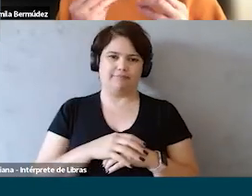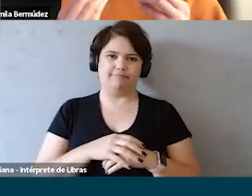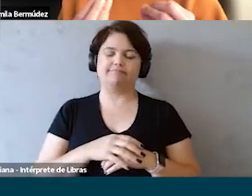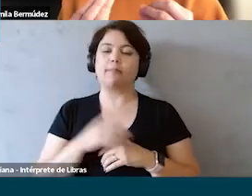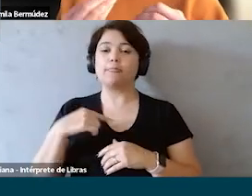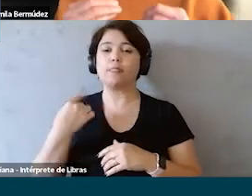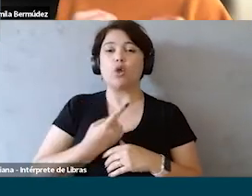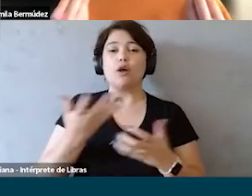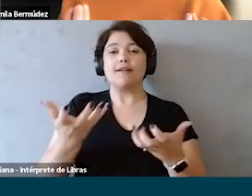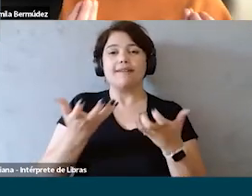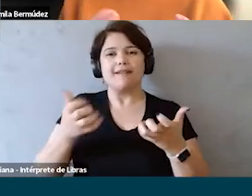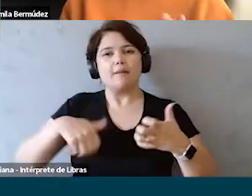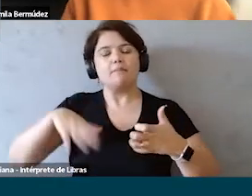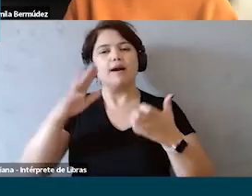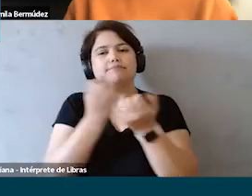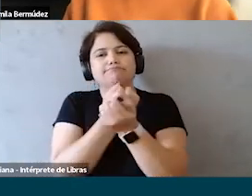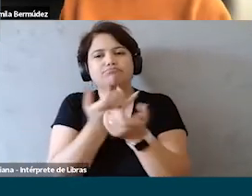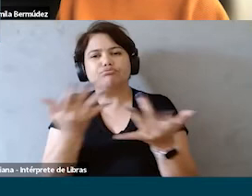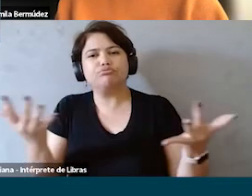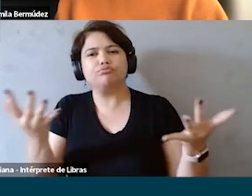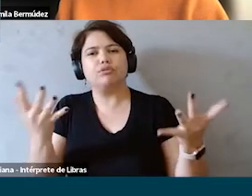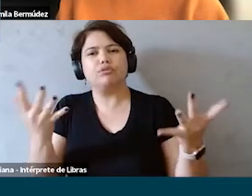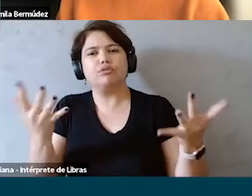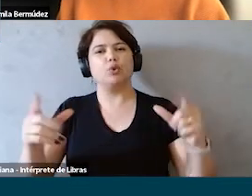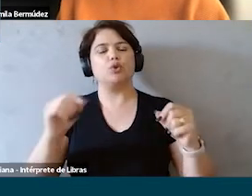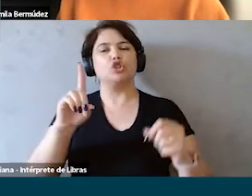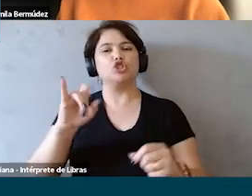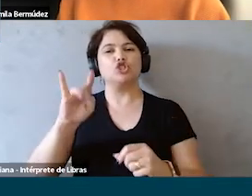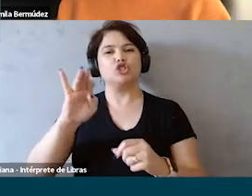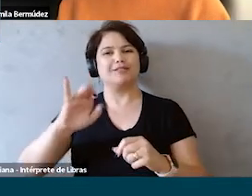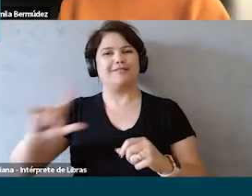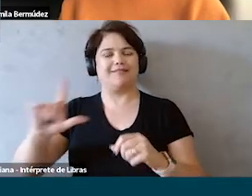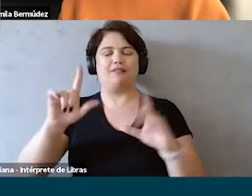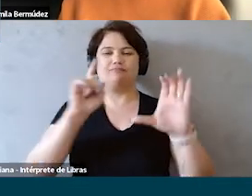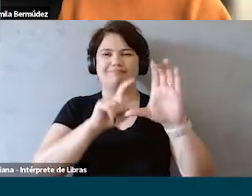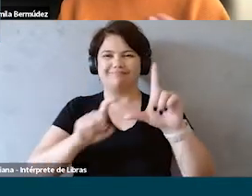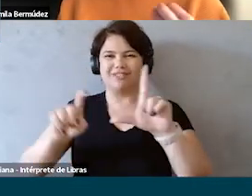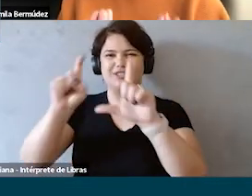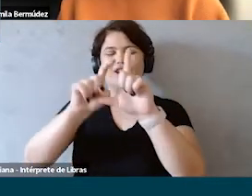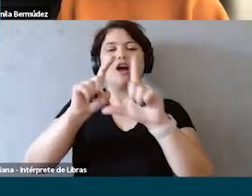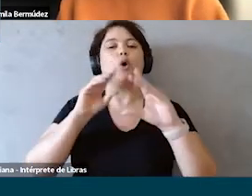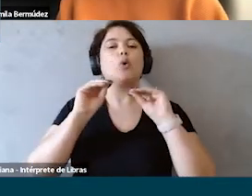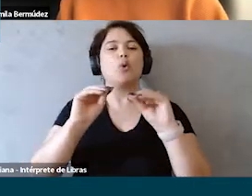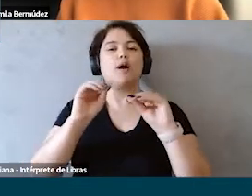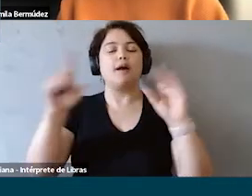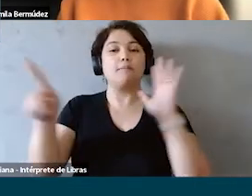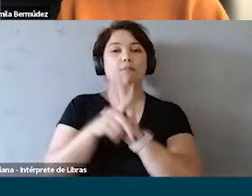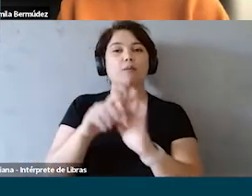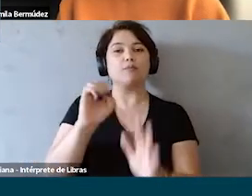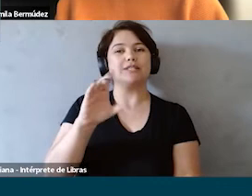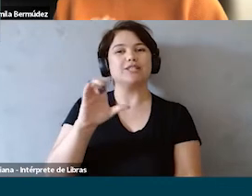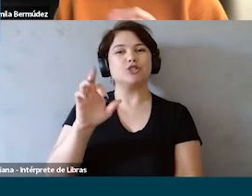queria trazer e abraçar a pluralidade e maneiras de ser digital. E a nossa forma de fazer isso foi pelo meio do